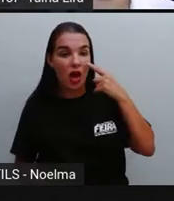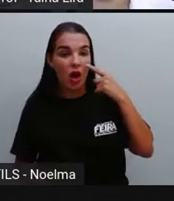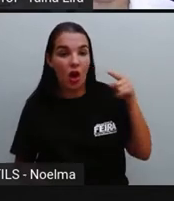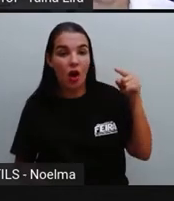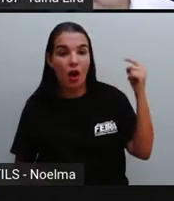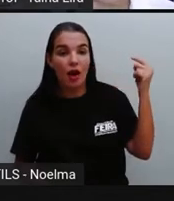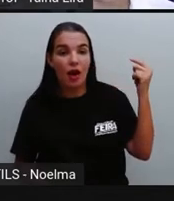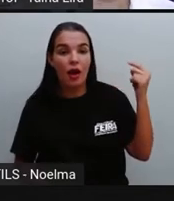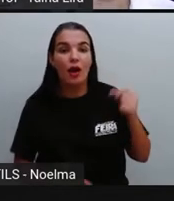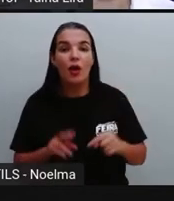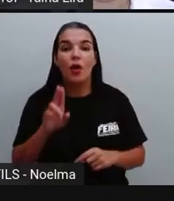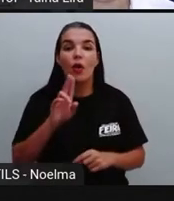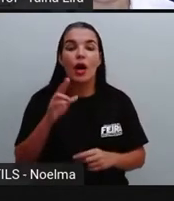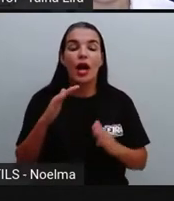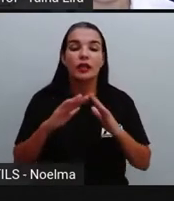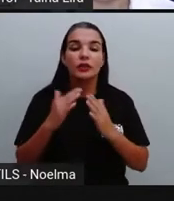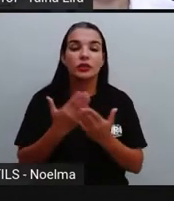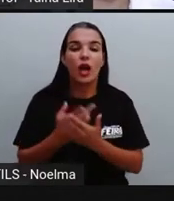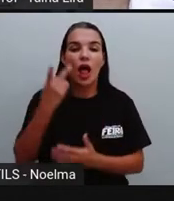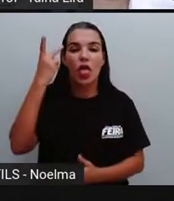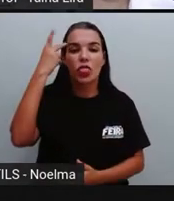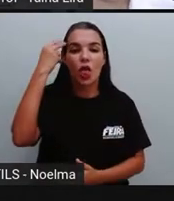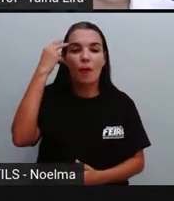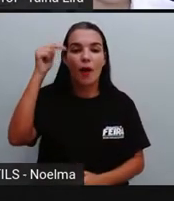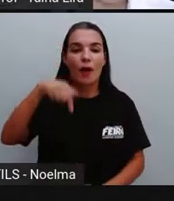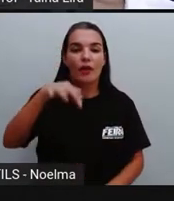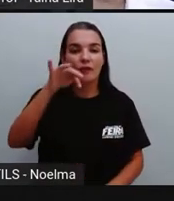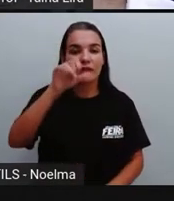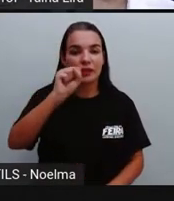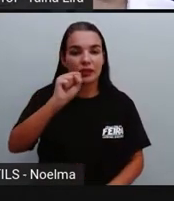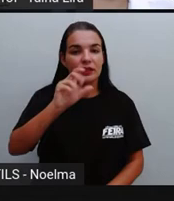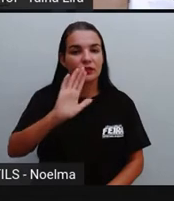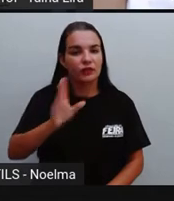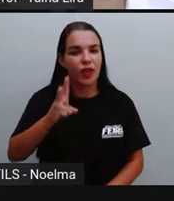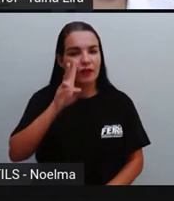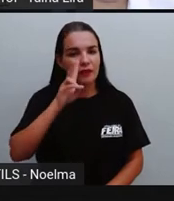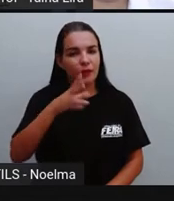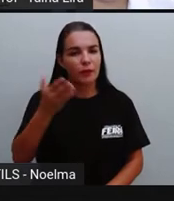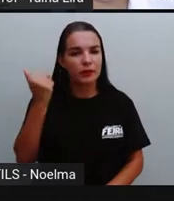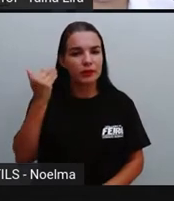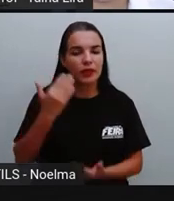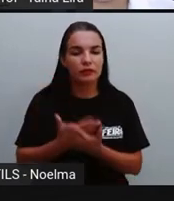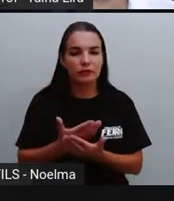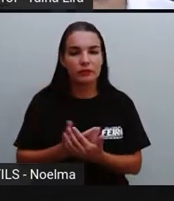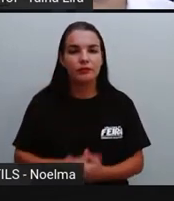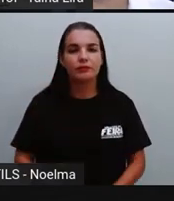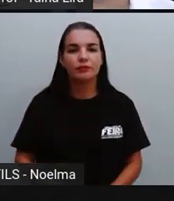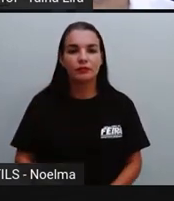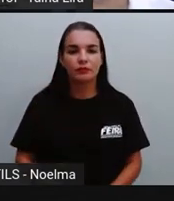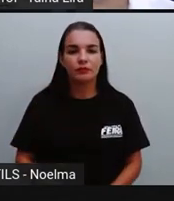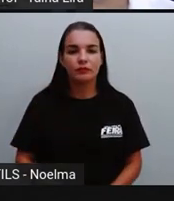normal de Feira de Santana. A Pró também já mostrou essa mesma imagem em uma aula anterior.